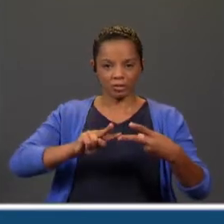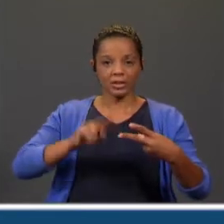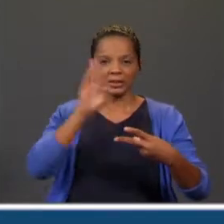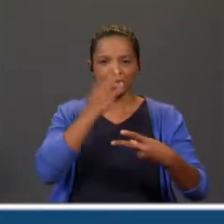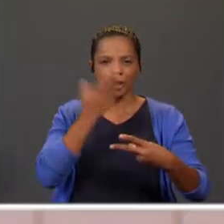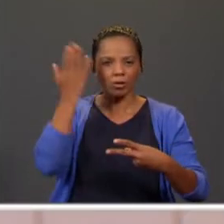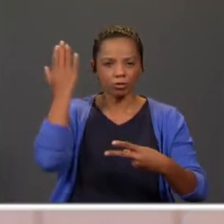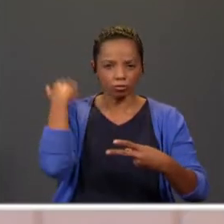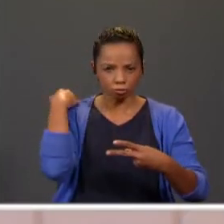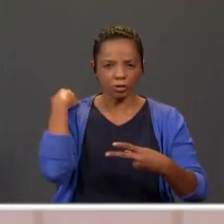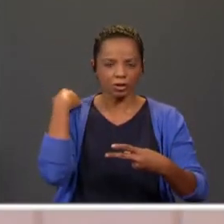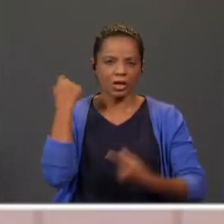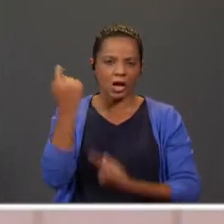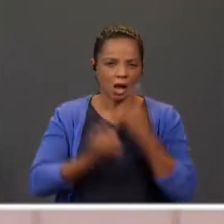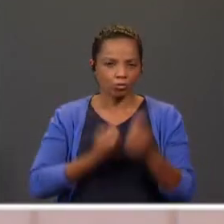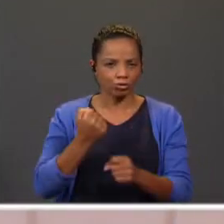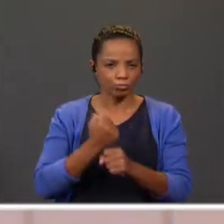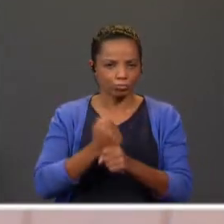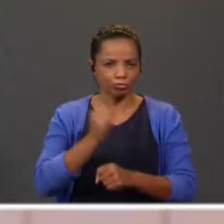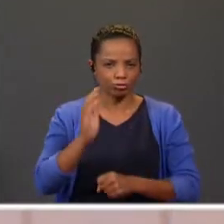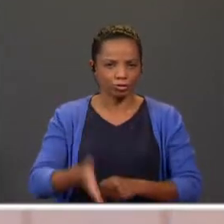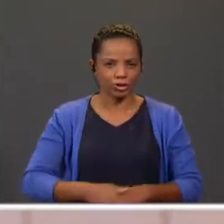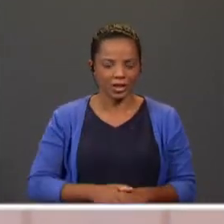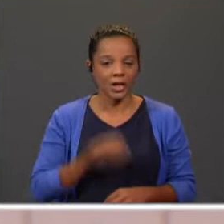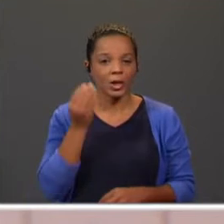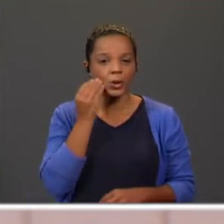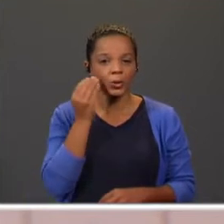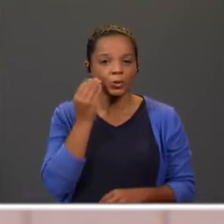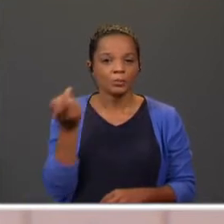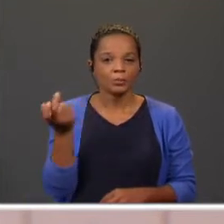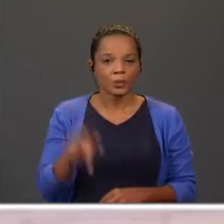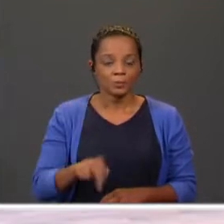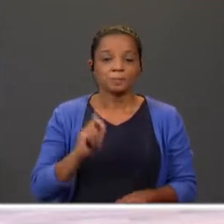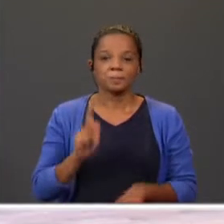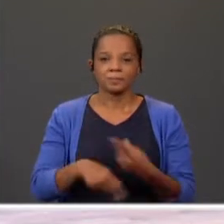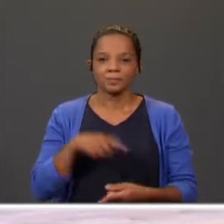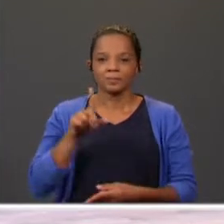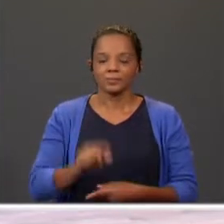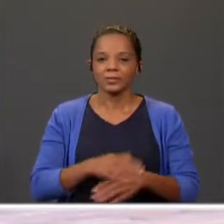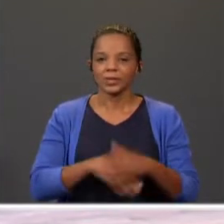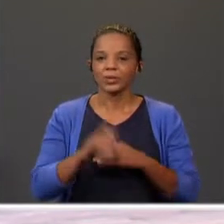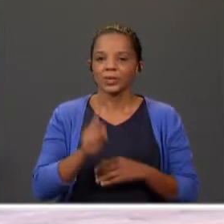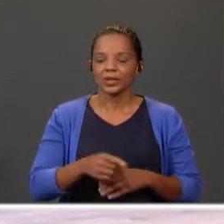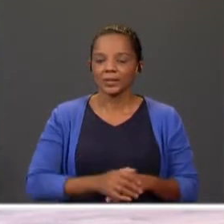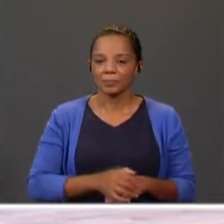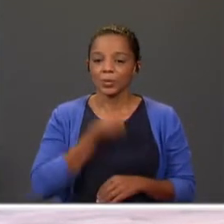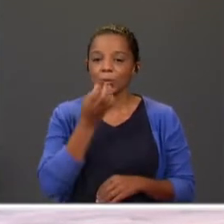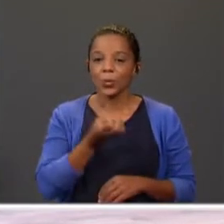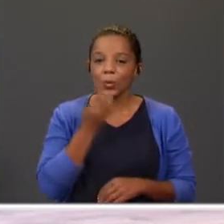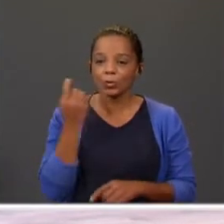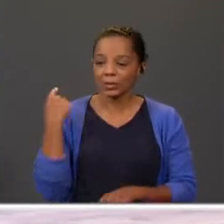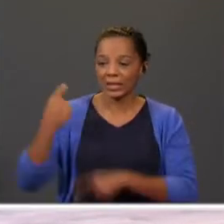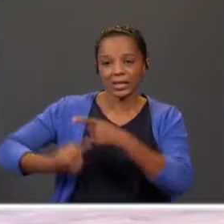algumas, fizeste alguns exercícios de aplicação. E depois vamos trabalhar o conto tradicional.